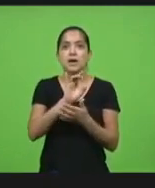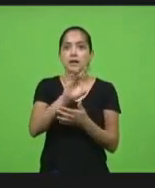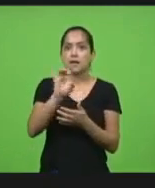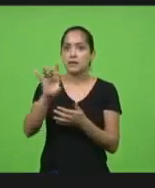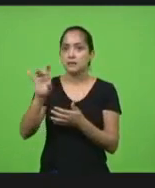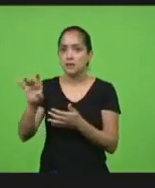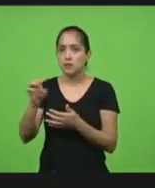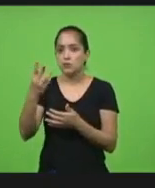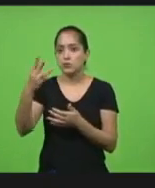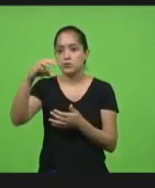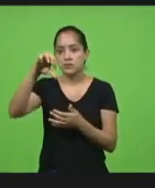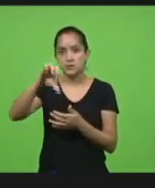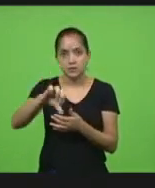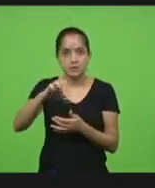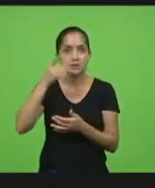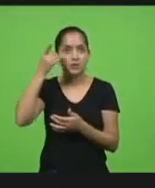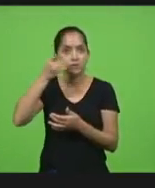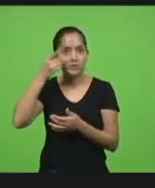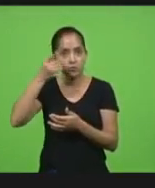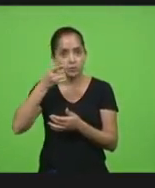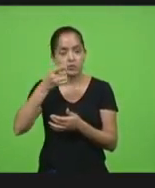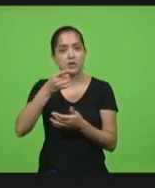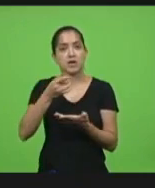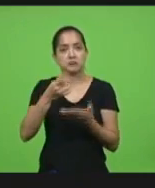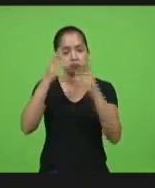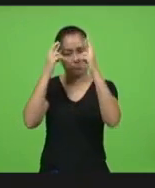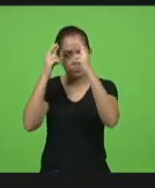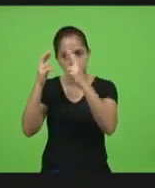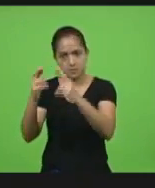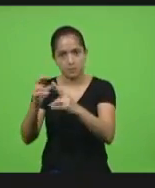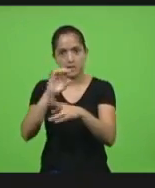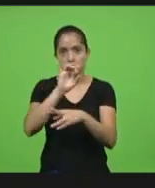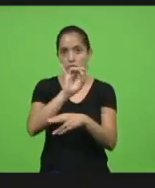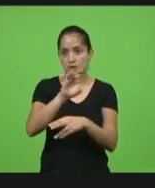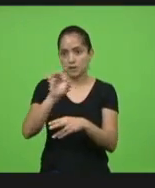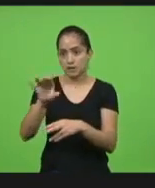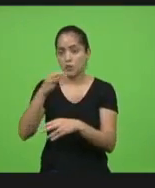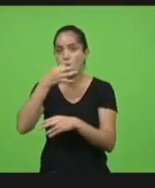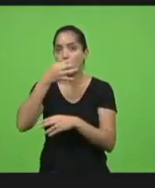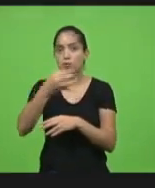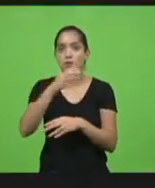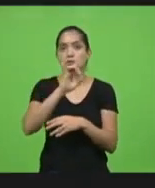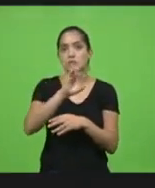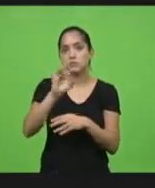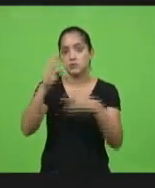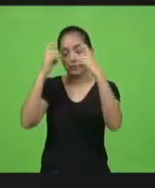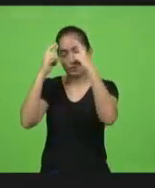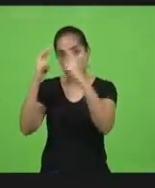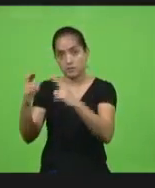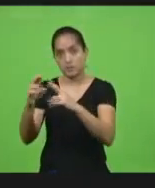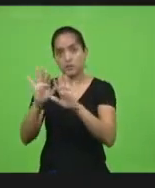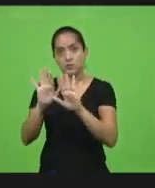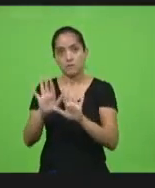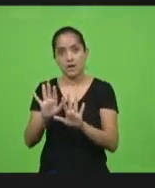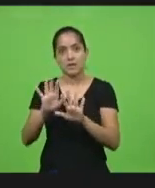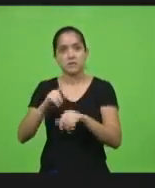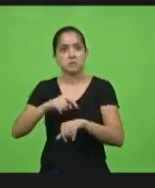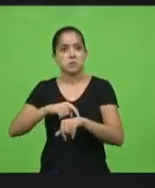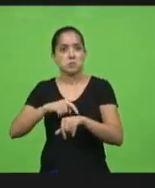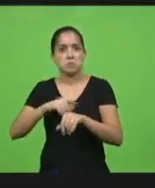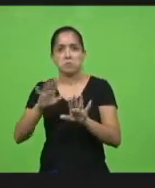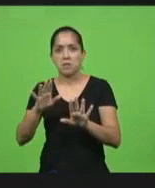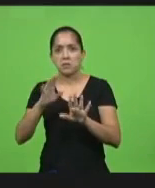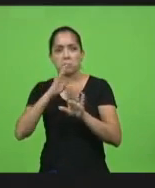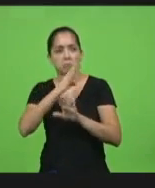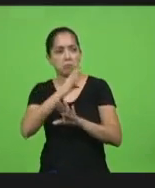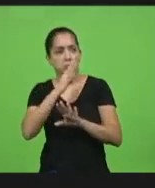dos 39 deputados estaduais que tem dentro aí e respeito a opinião de todos agora em momento nenhum nós ficamos acusando e